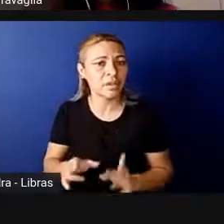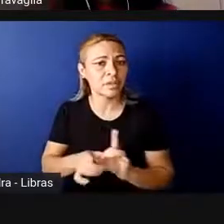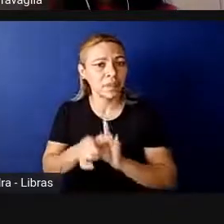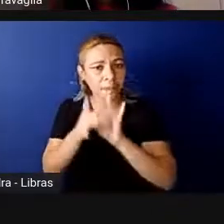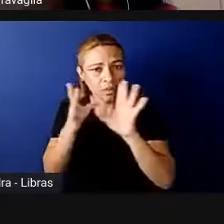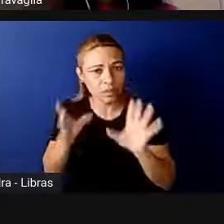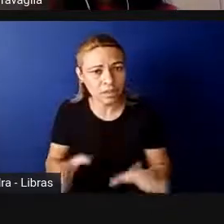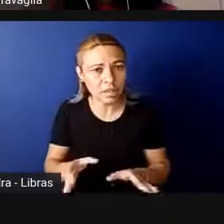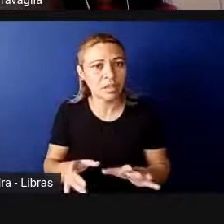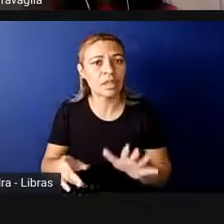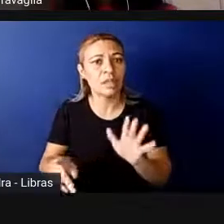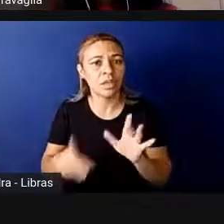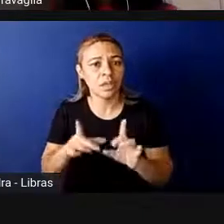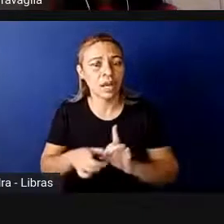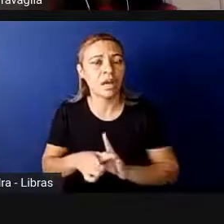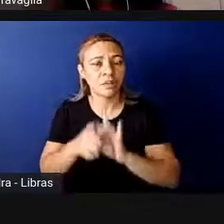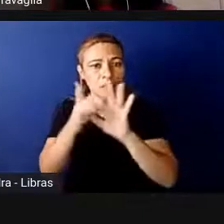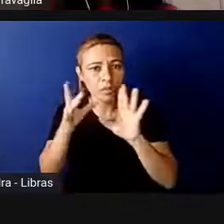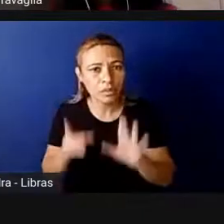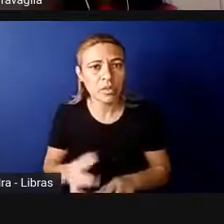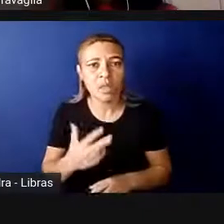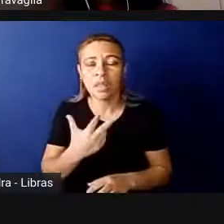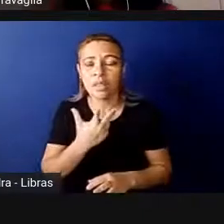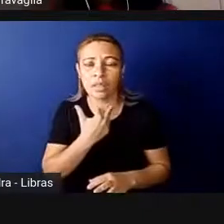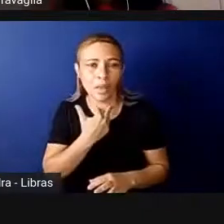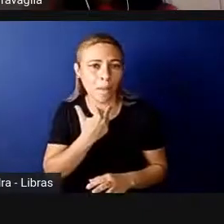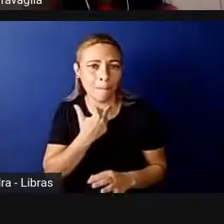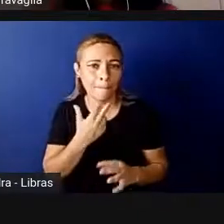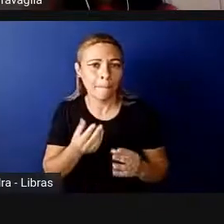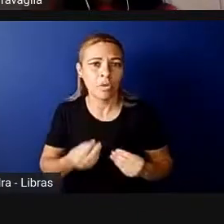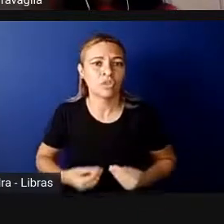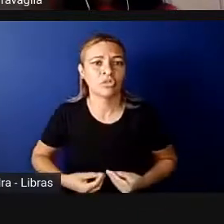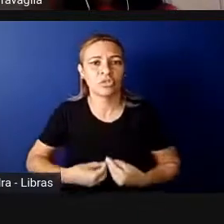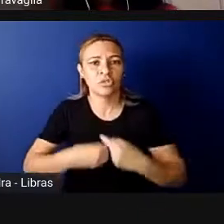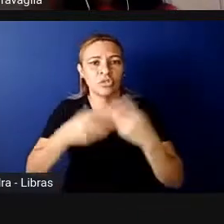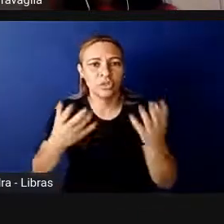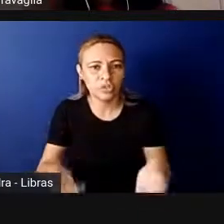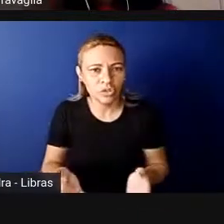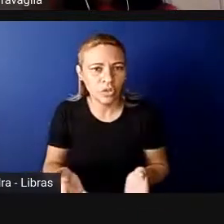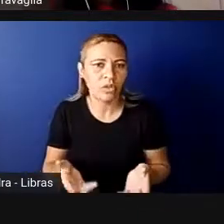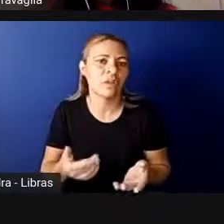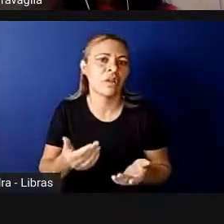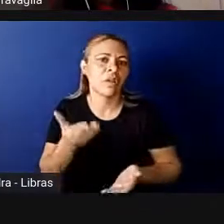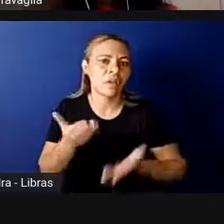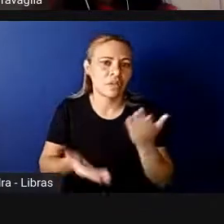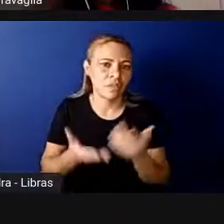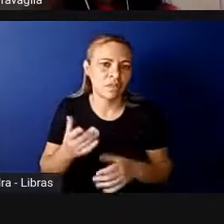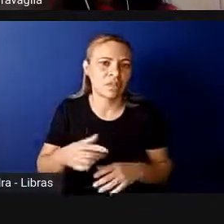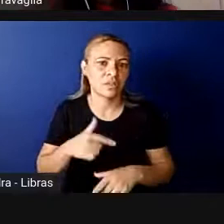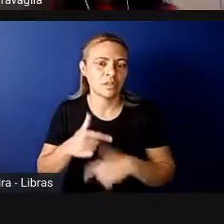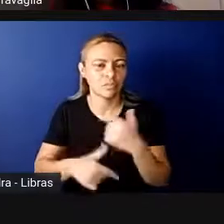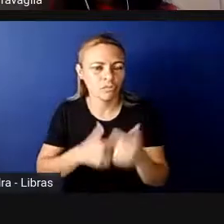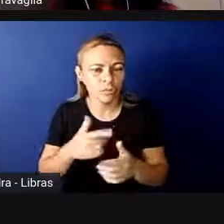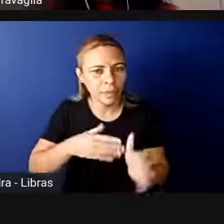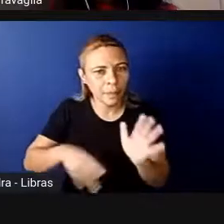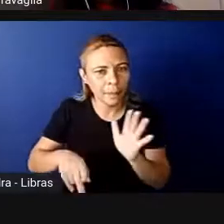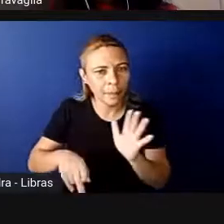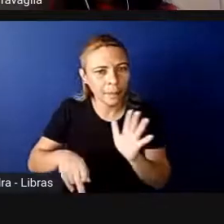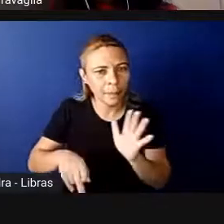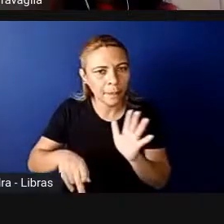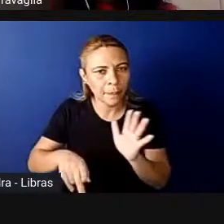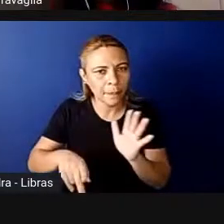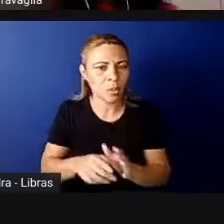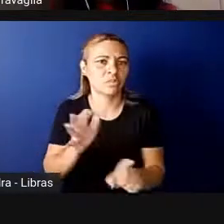democracia, não pode jogar na cota única e exclusivamente, de nós mulheres essa pressão, porque